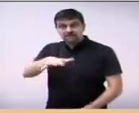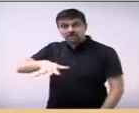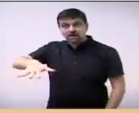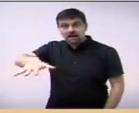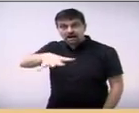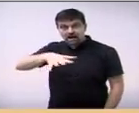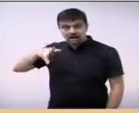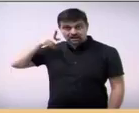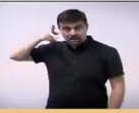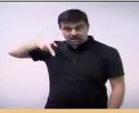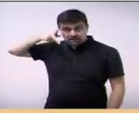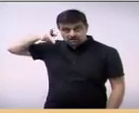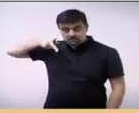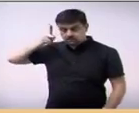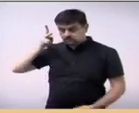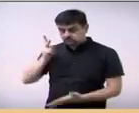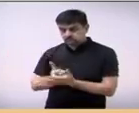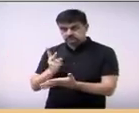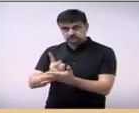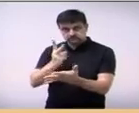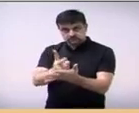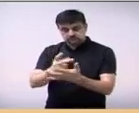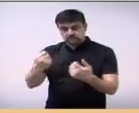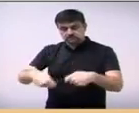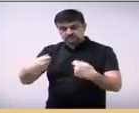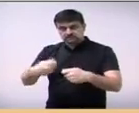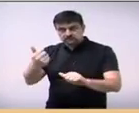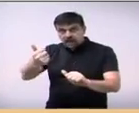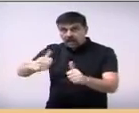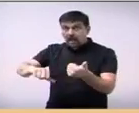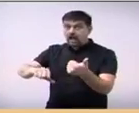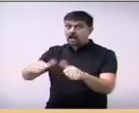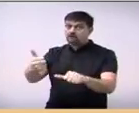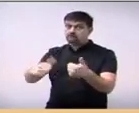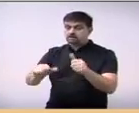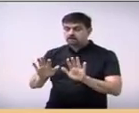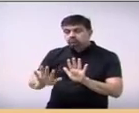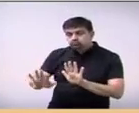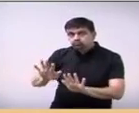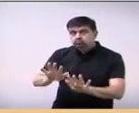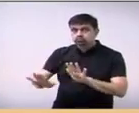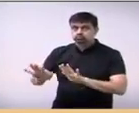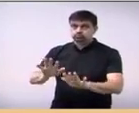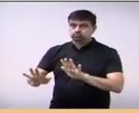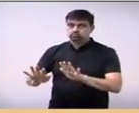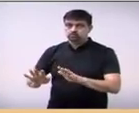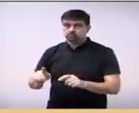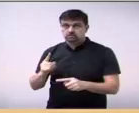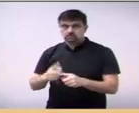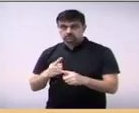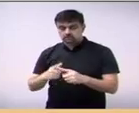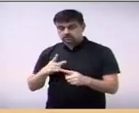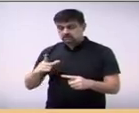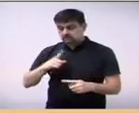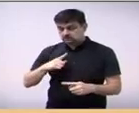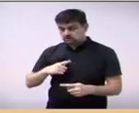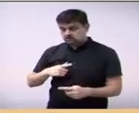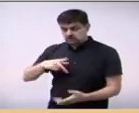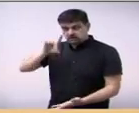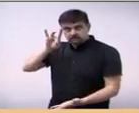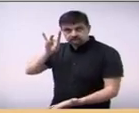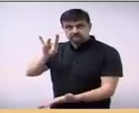devem sempre ser analisados e avaliados, por vezes confirmados,